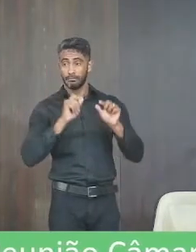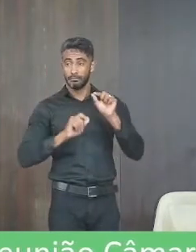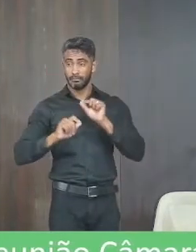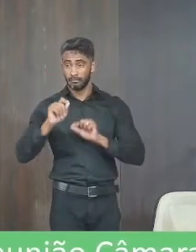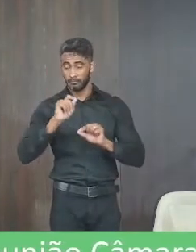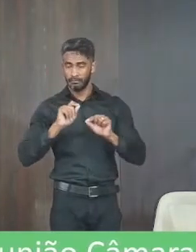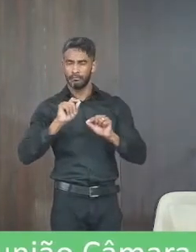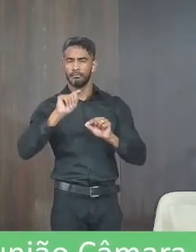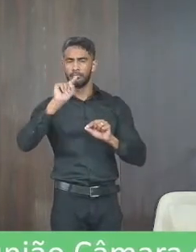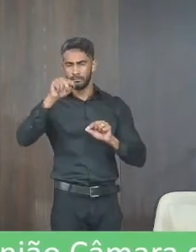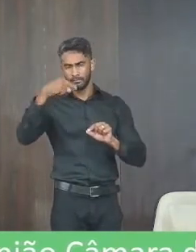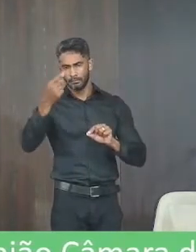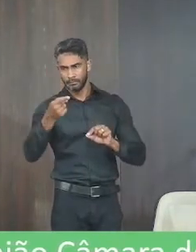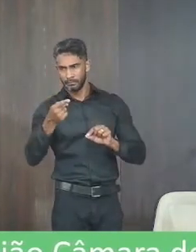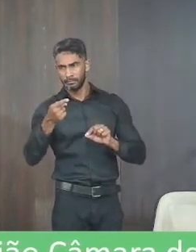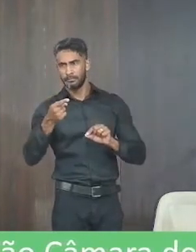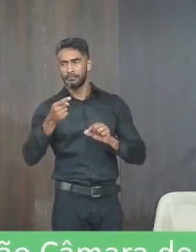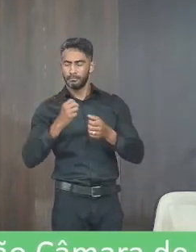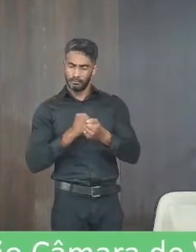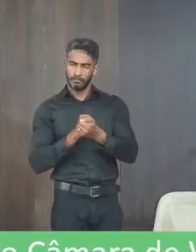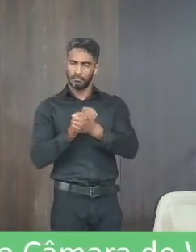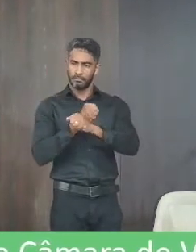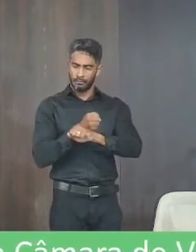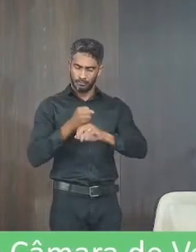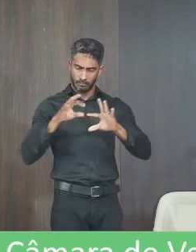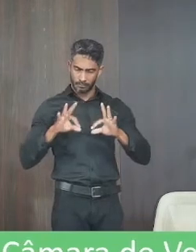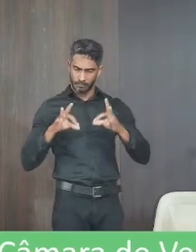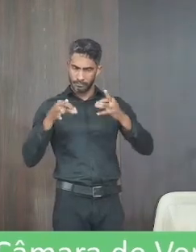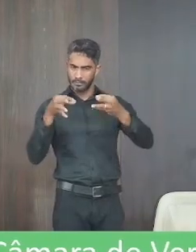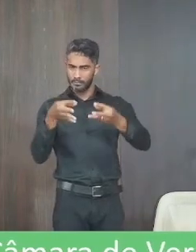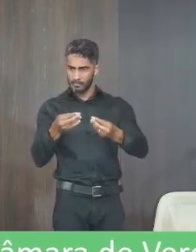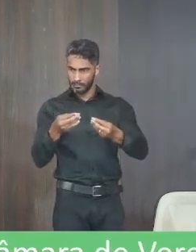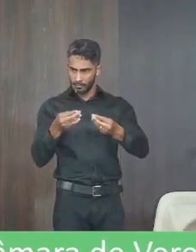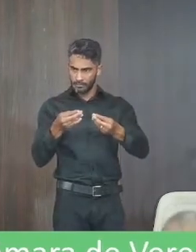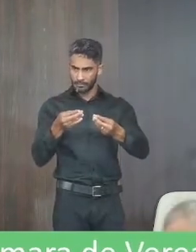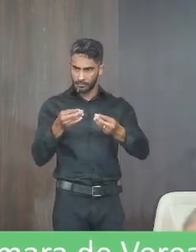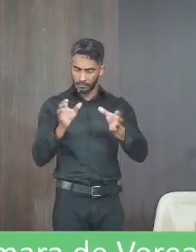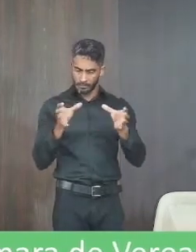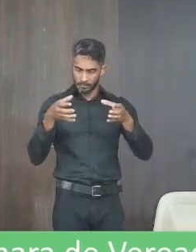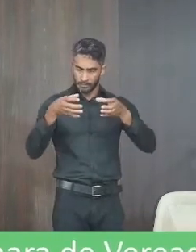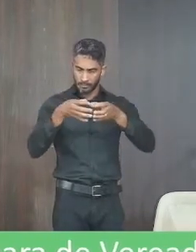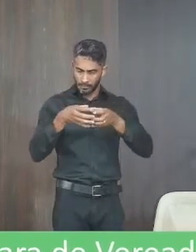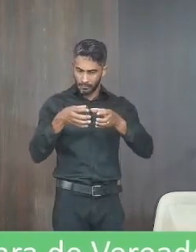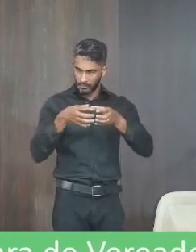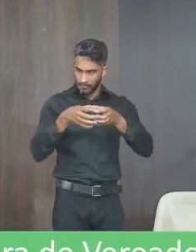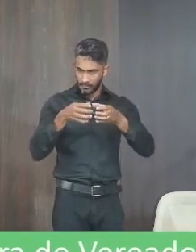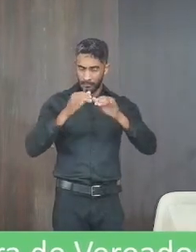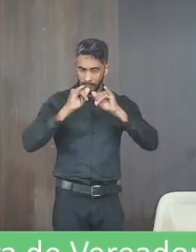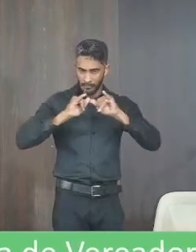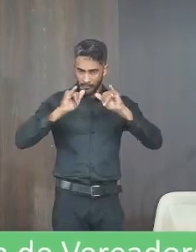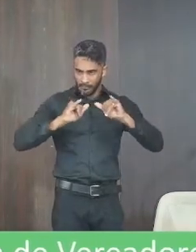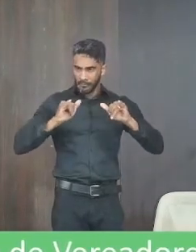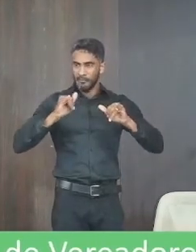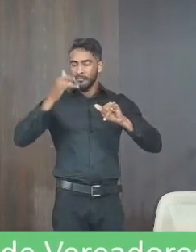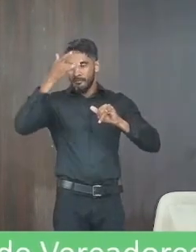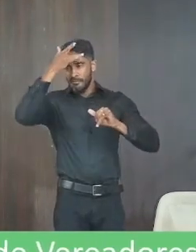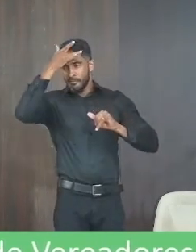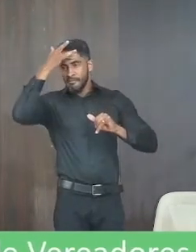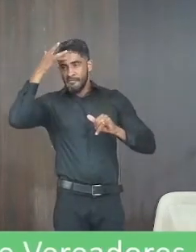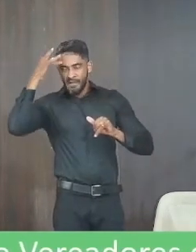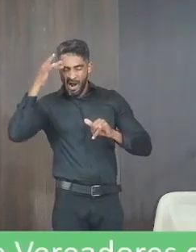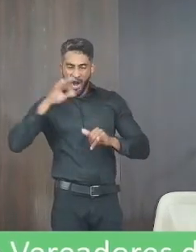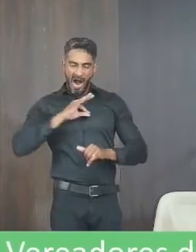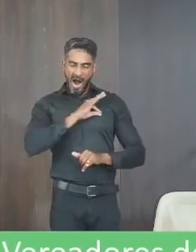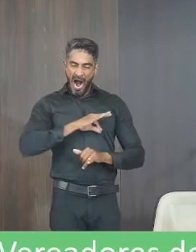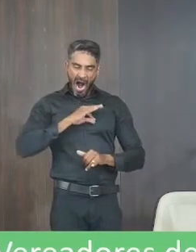após aí o empenho de todo o corpo falado aí além do pessoal da